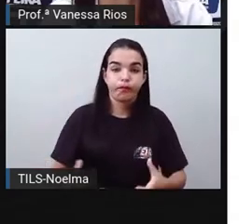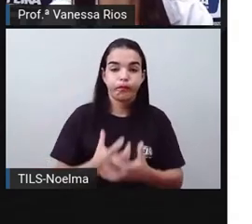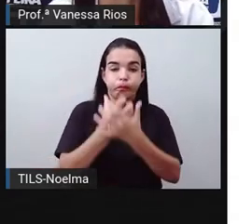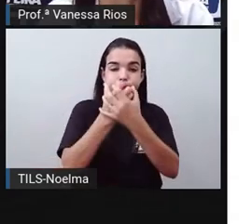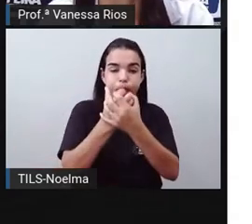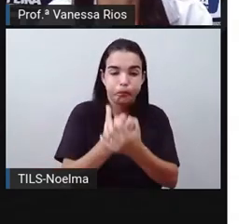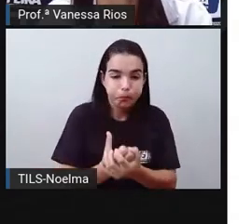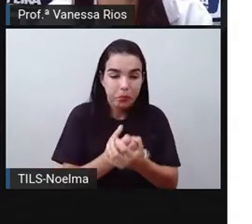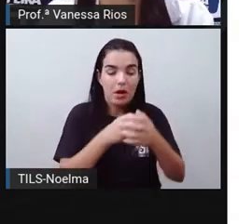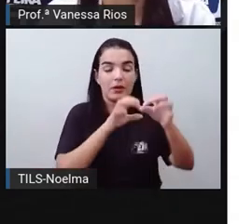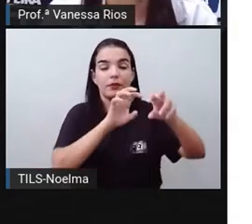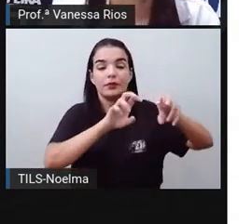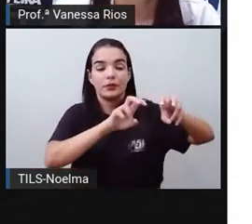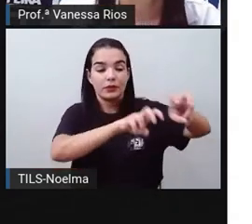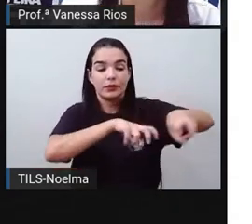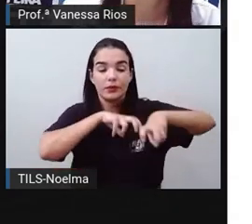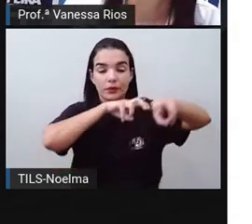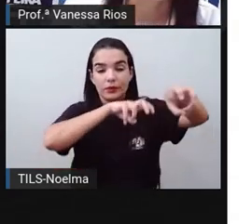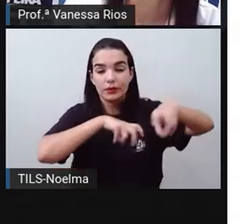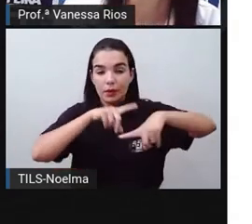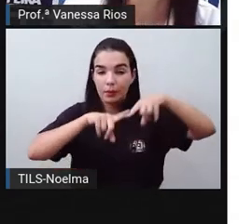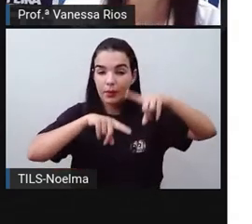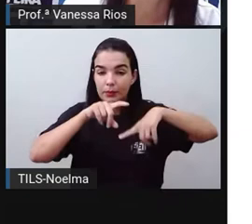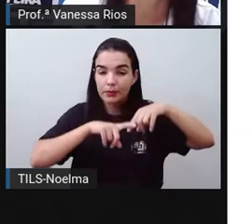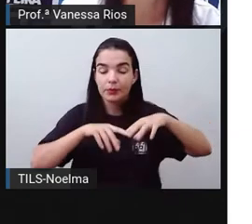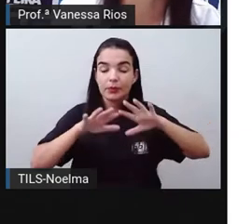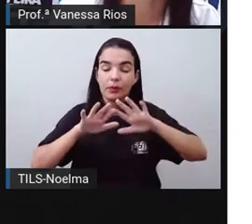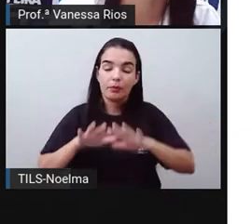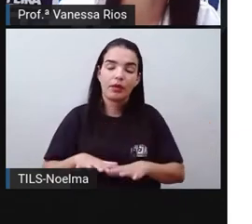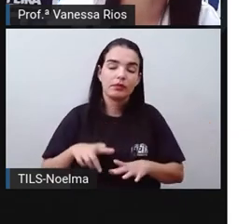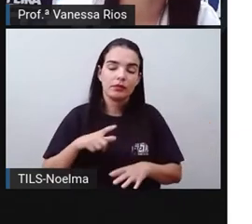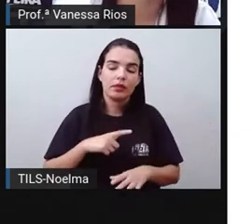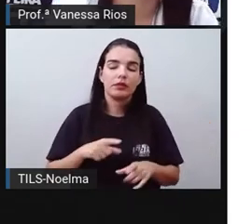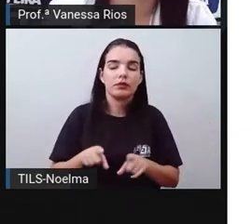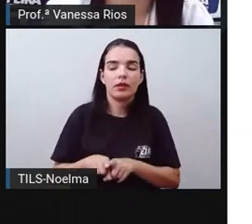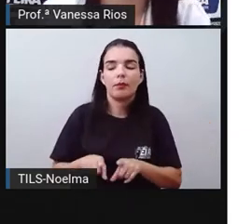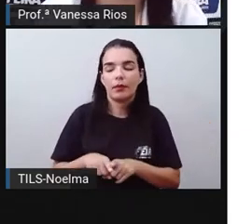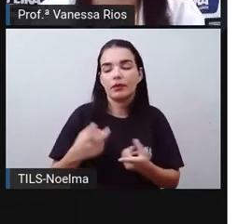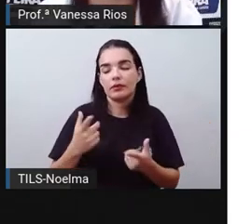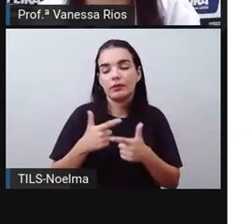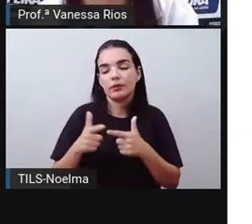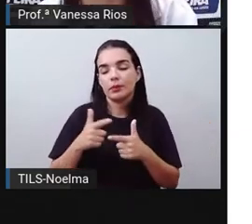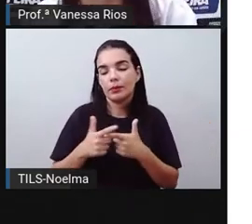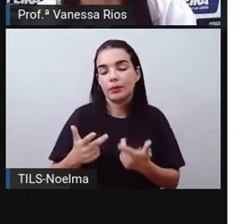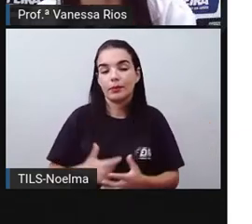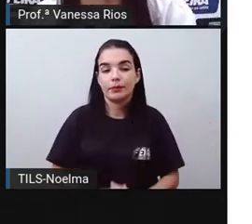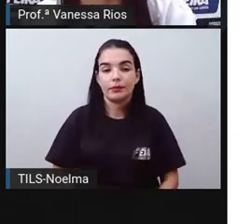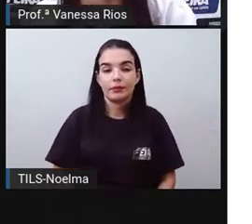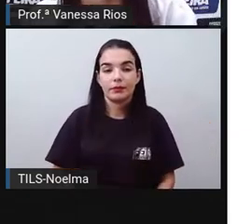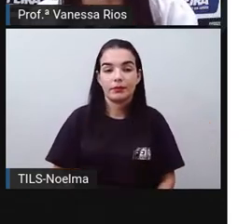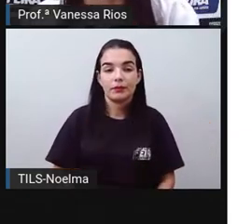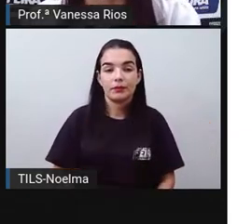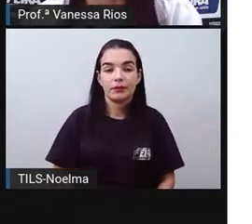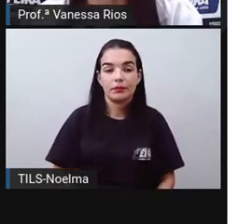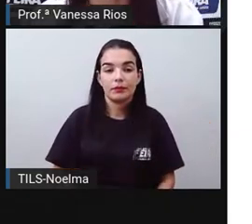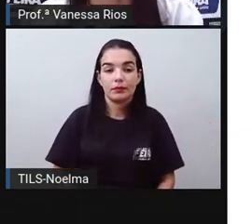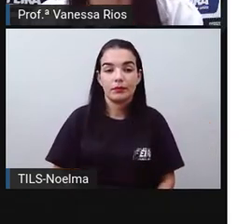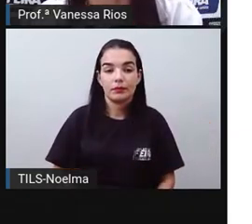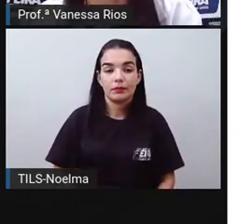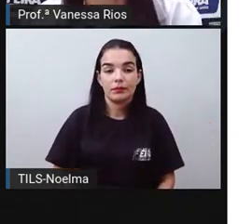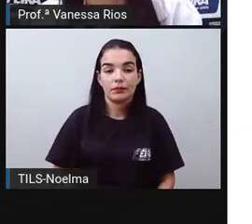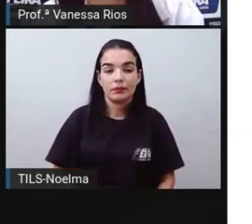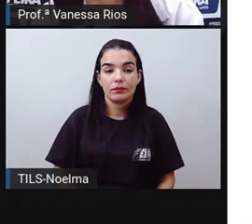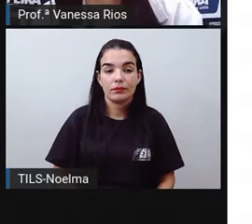menor. Então, existem aí as facilidades, mas também existem aí as desvantagens. Aí o trem não